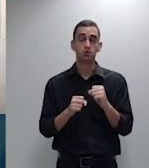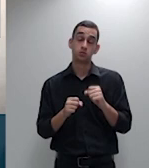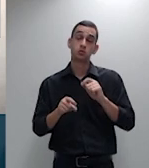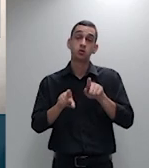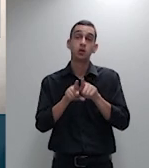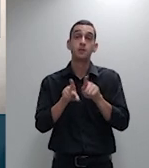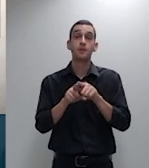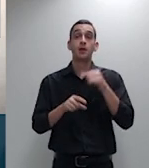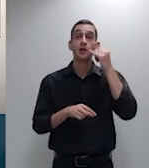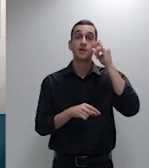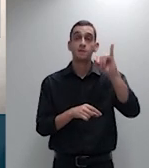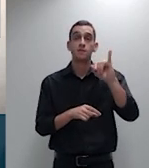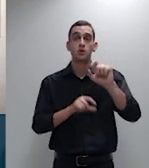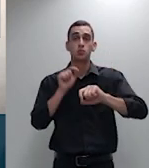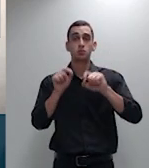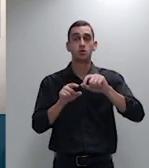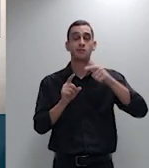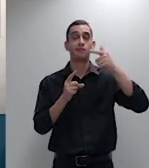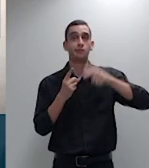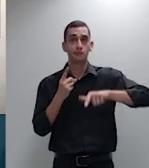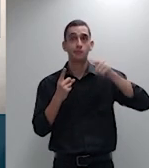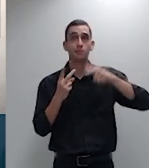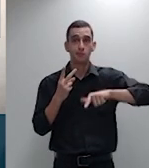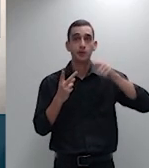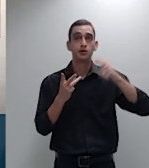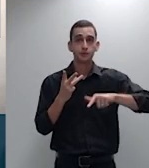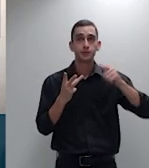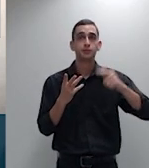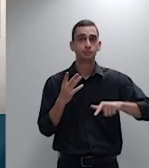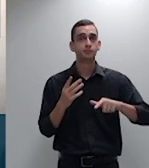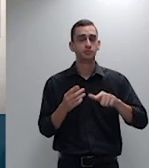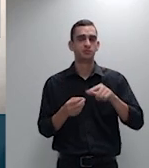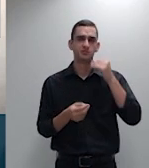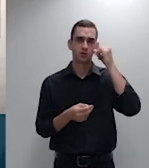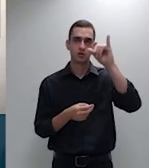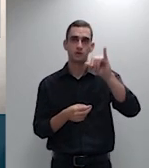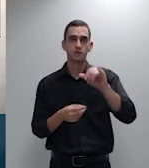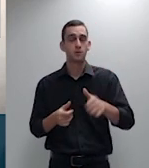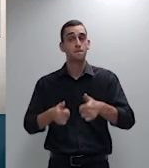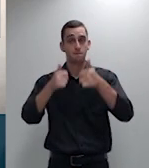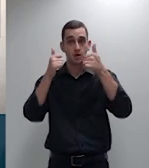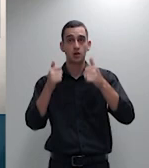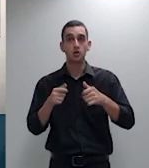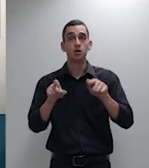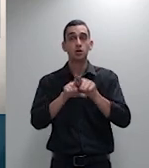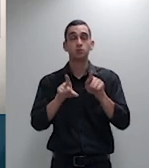também o recurso é repetitivo mas a sustentação é repetitiva